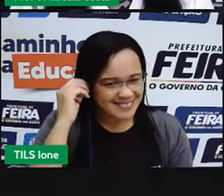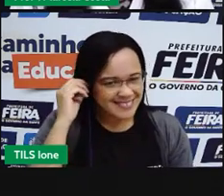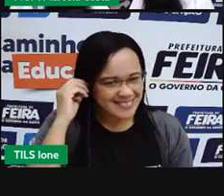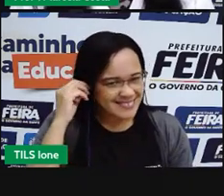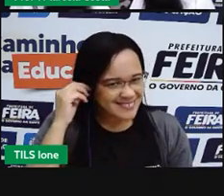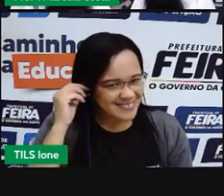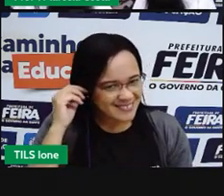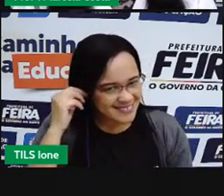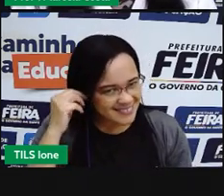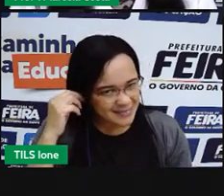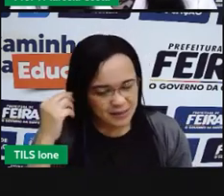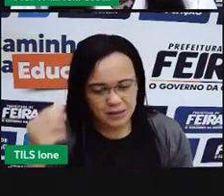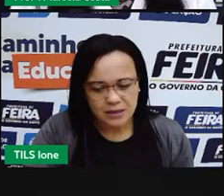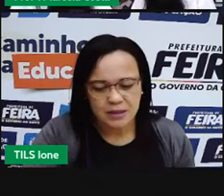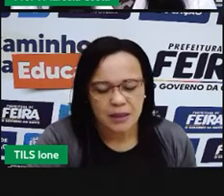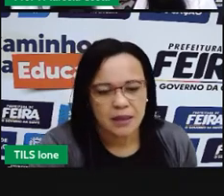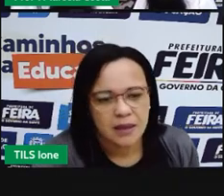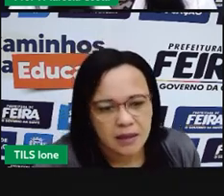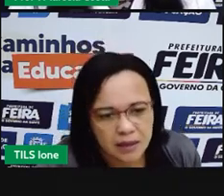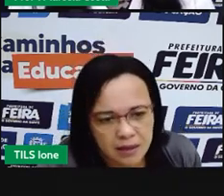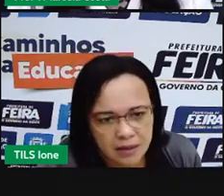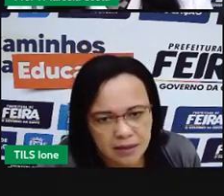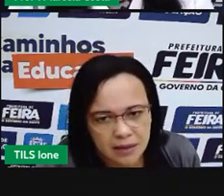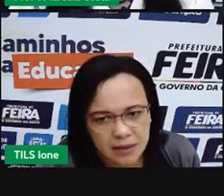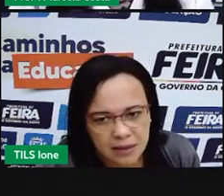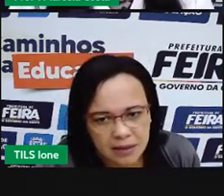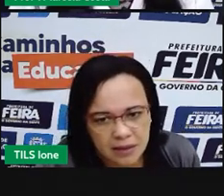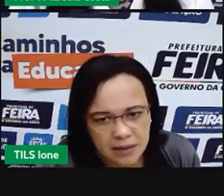Agora, ambiental.